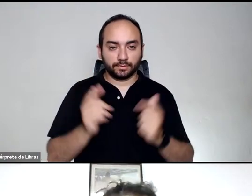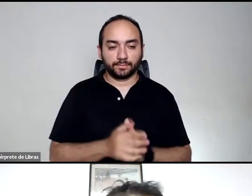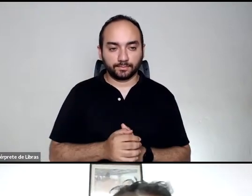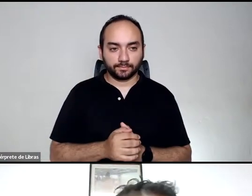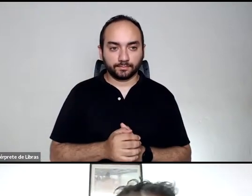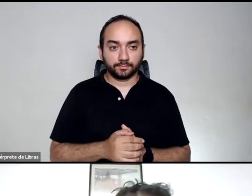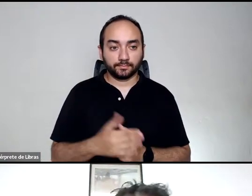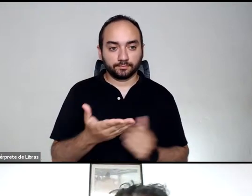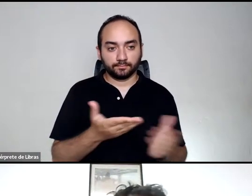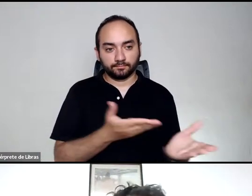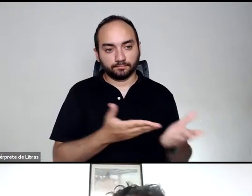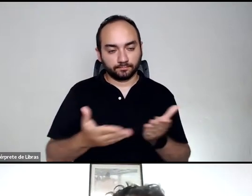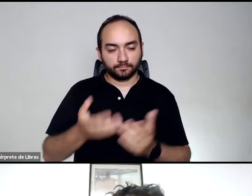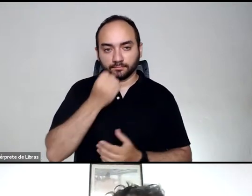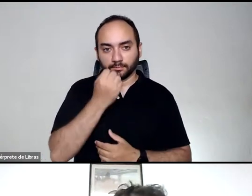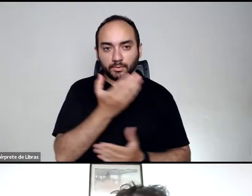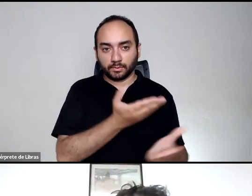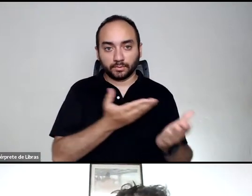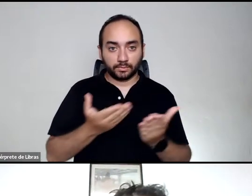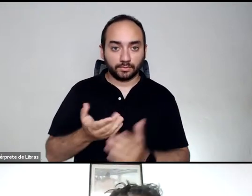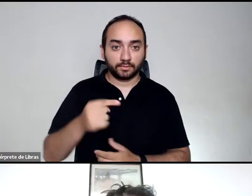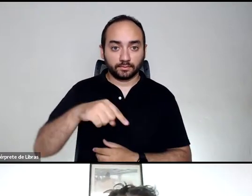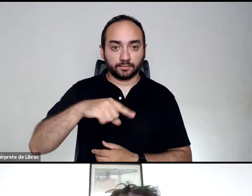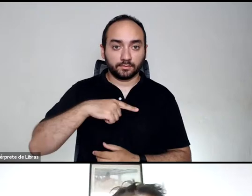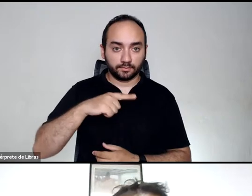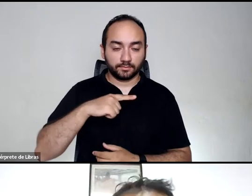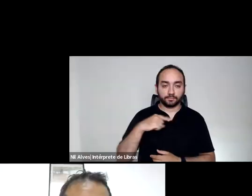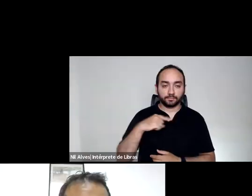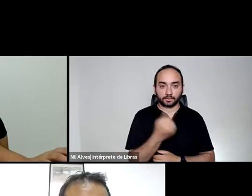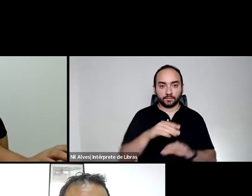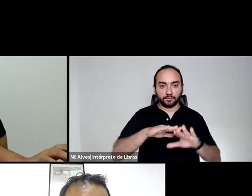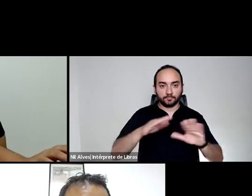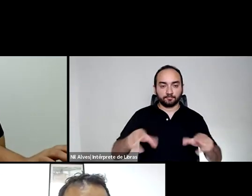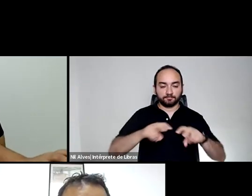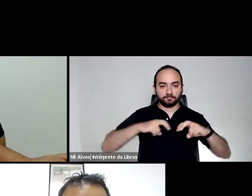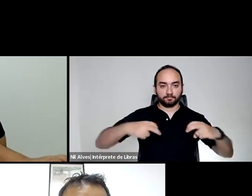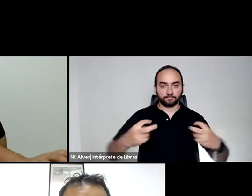Alex, muito bem-vindo à nossa mesa redonda.